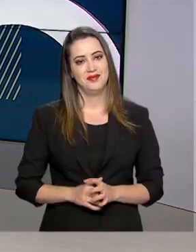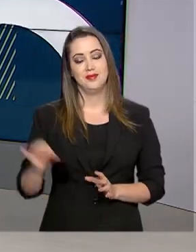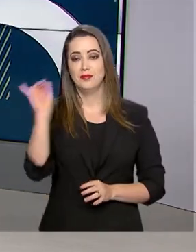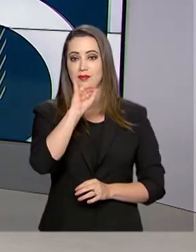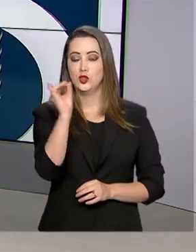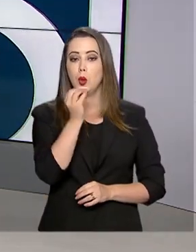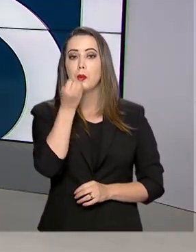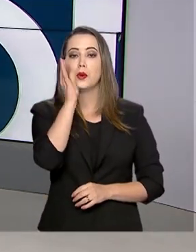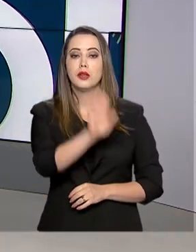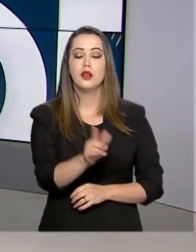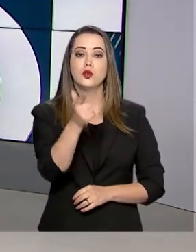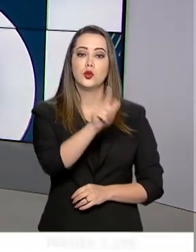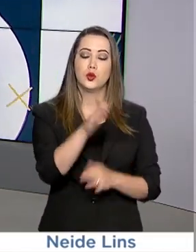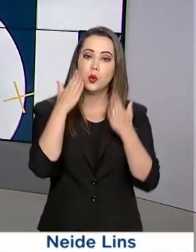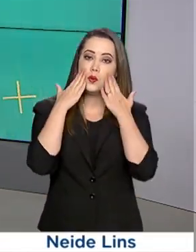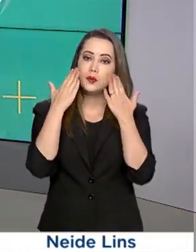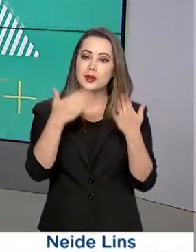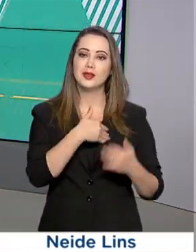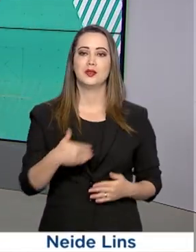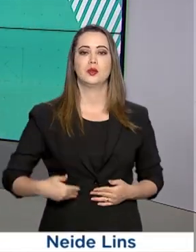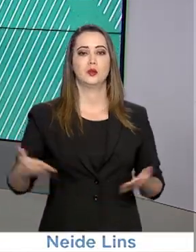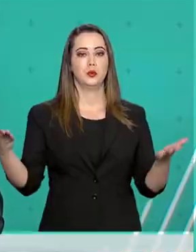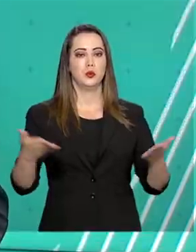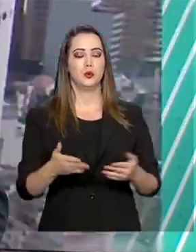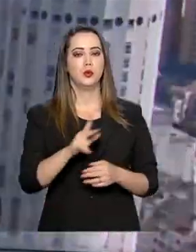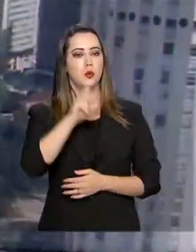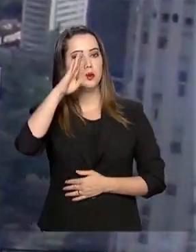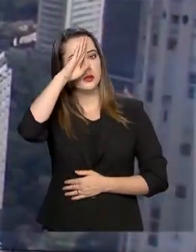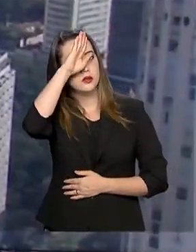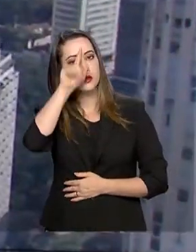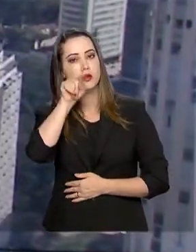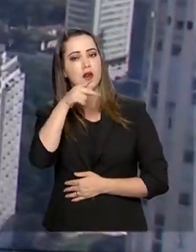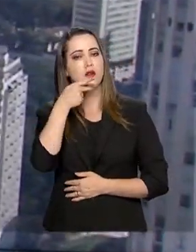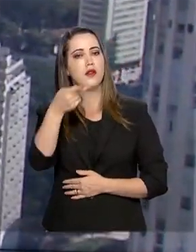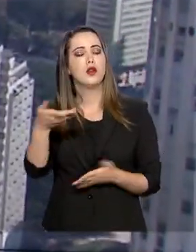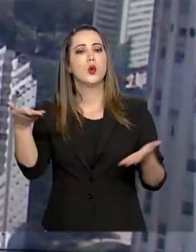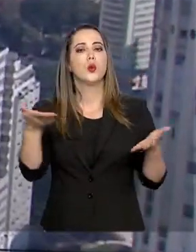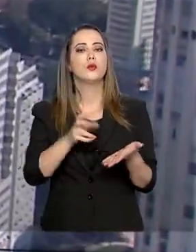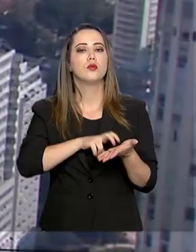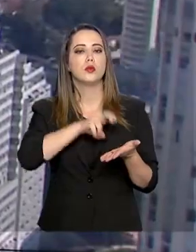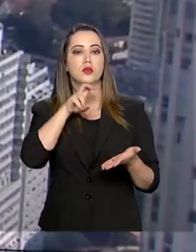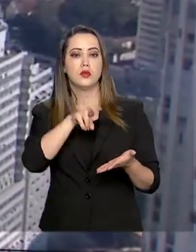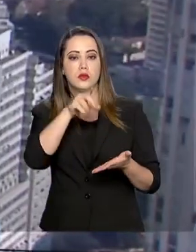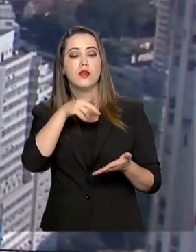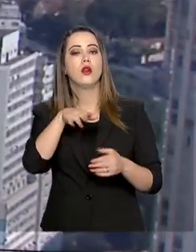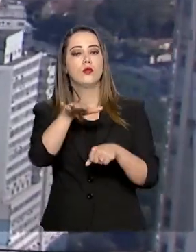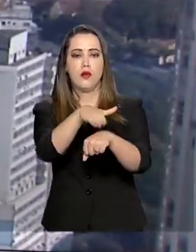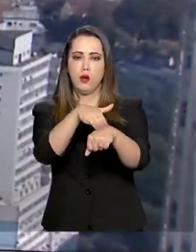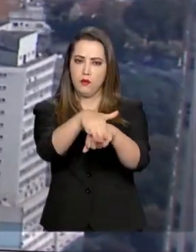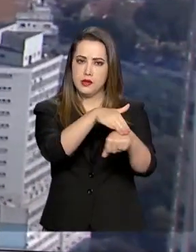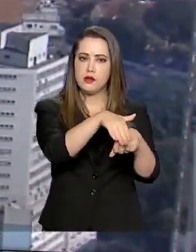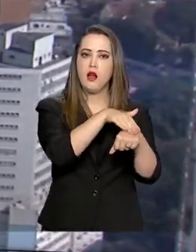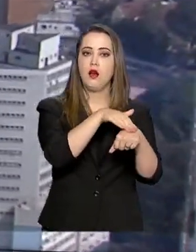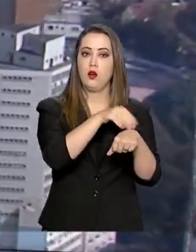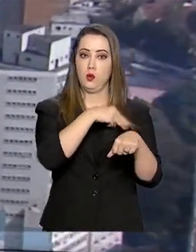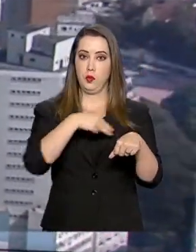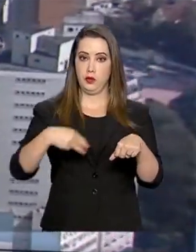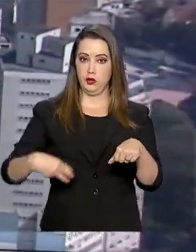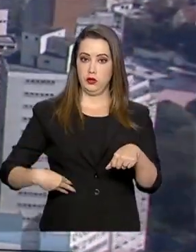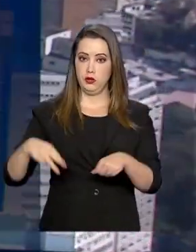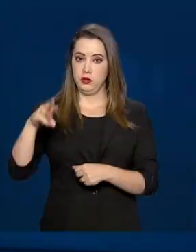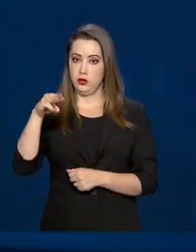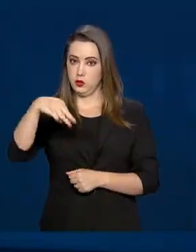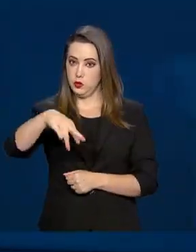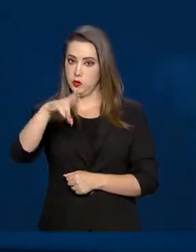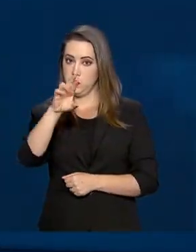Olá, boa tarde. O governo agora está no ar. O presidente Jair Bolsonaro disse hoje pela manhã que vai conversar com o ministro das